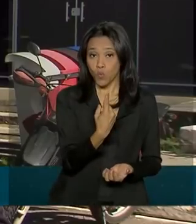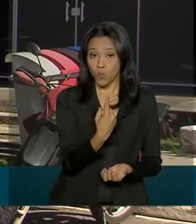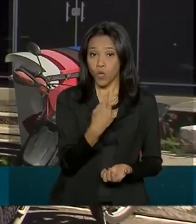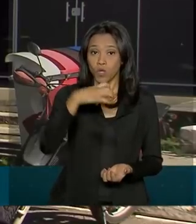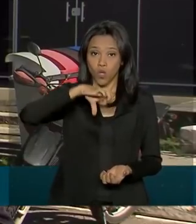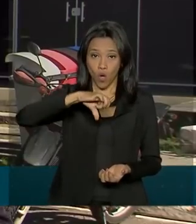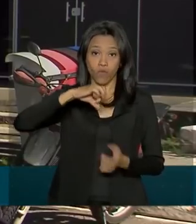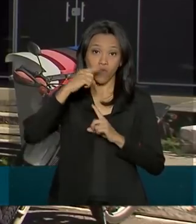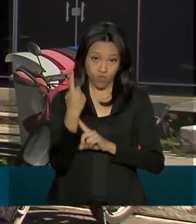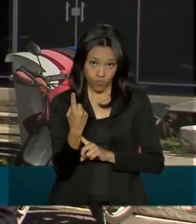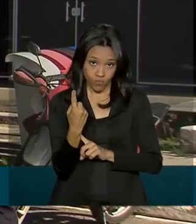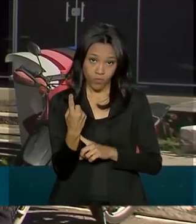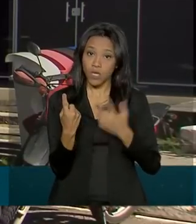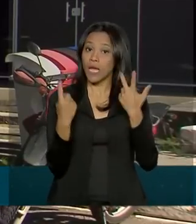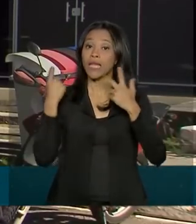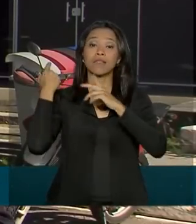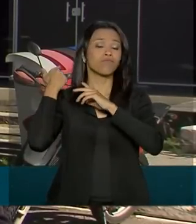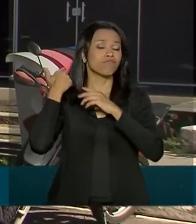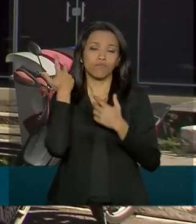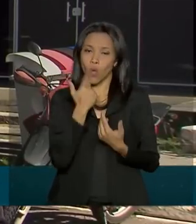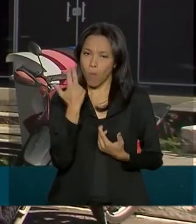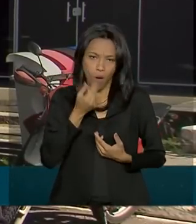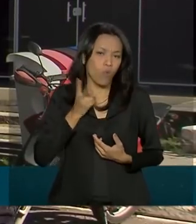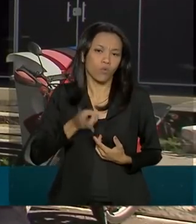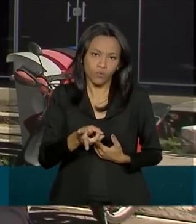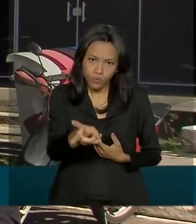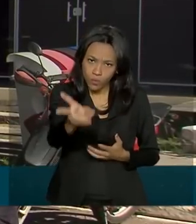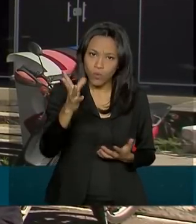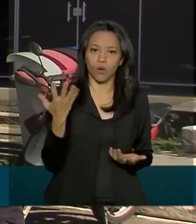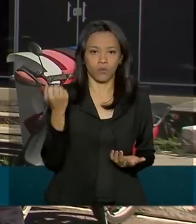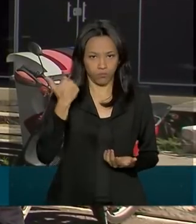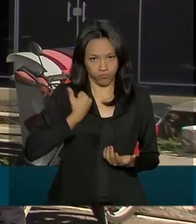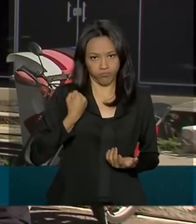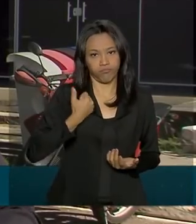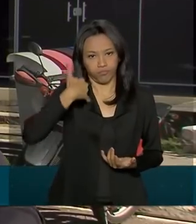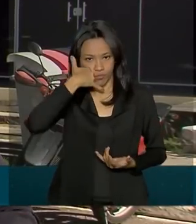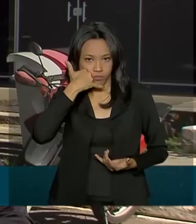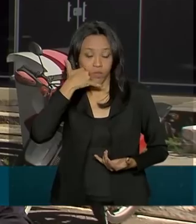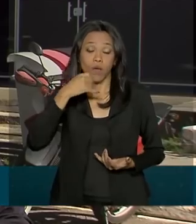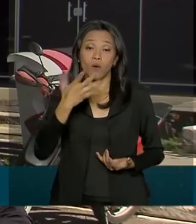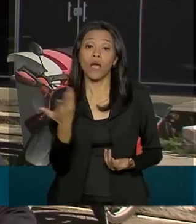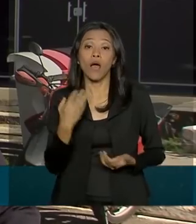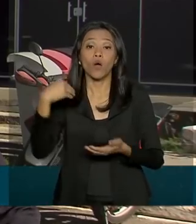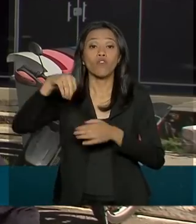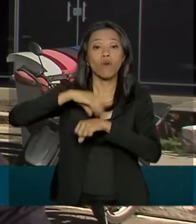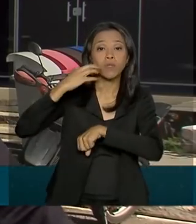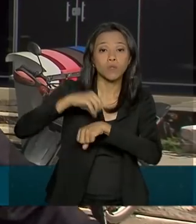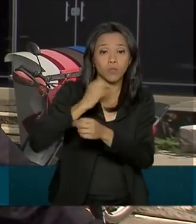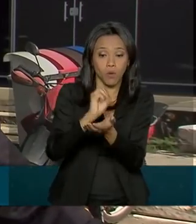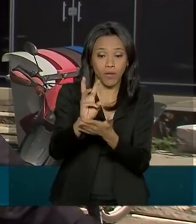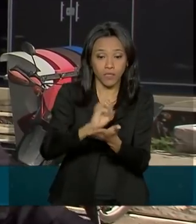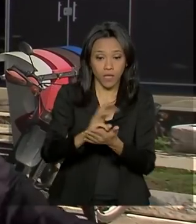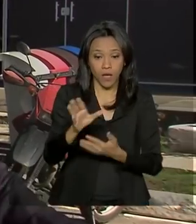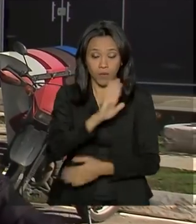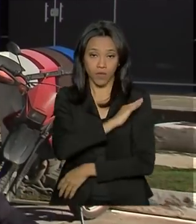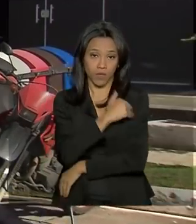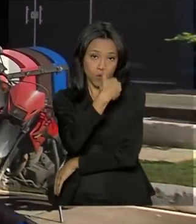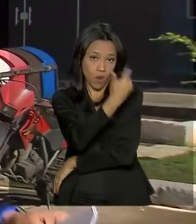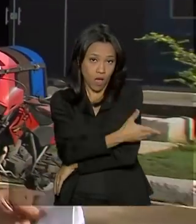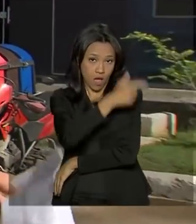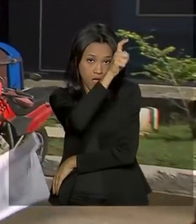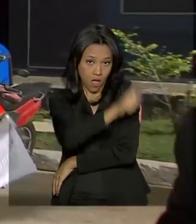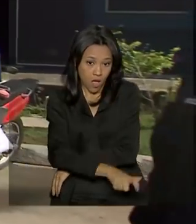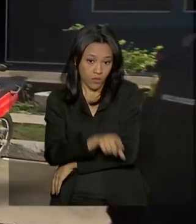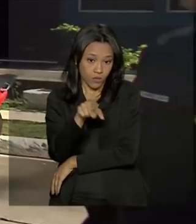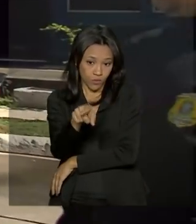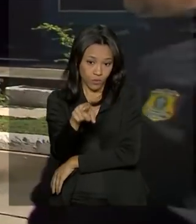para as ligações de recebimento por meio de ligações, continua ativo. Sobre essa possibilidade de enviar informações pelo WhatsApp, está aqui do meu lado. A gente conversa agora